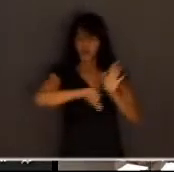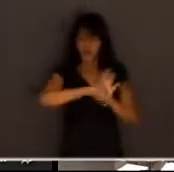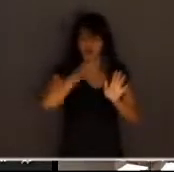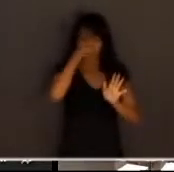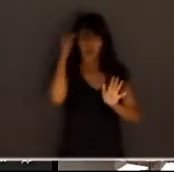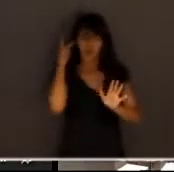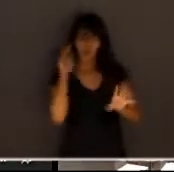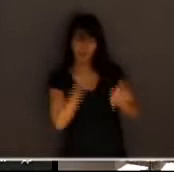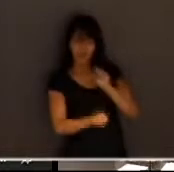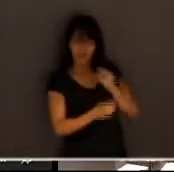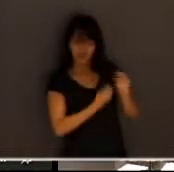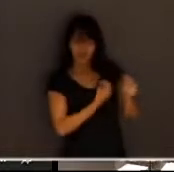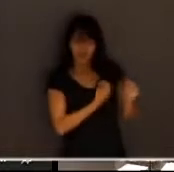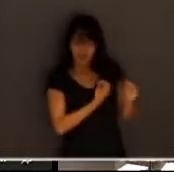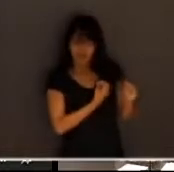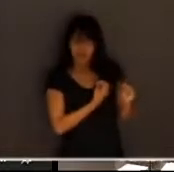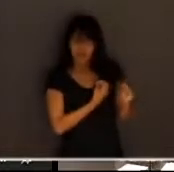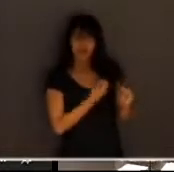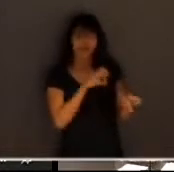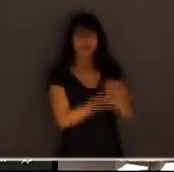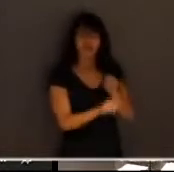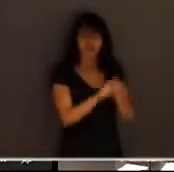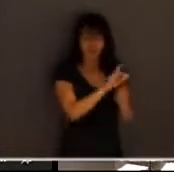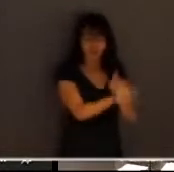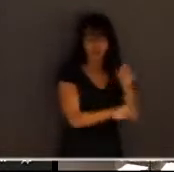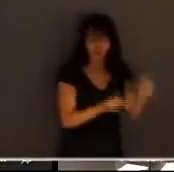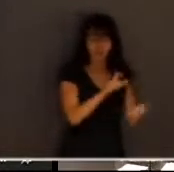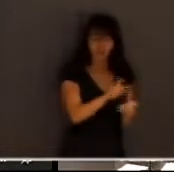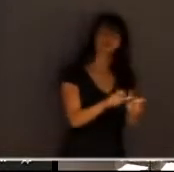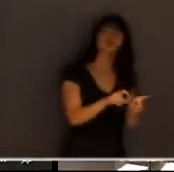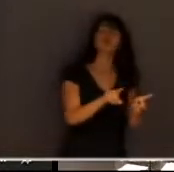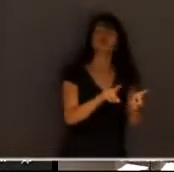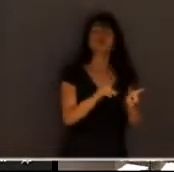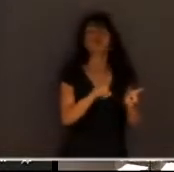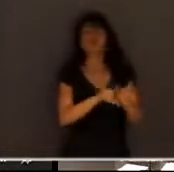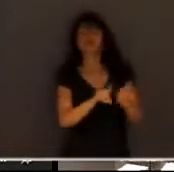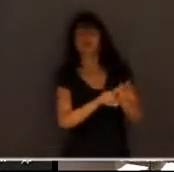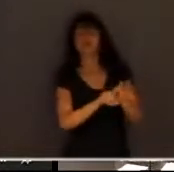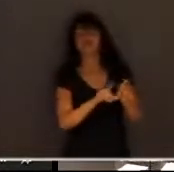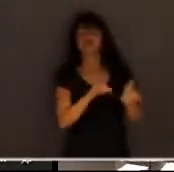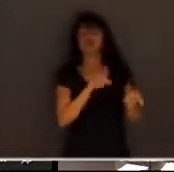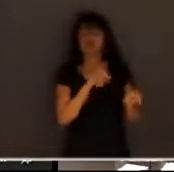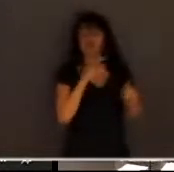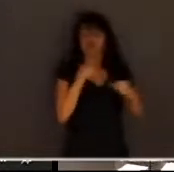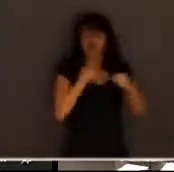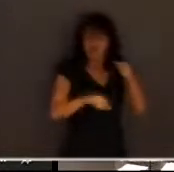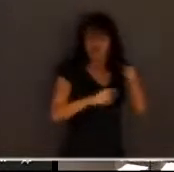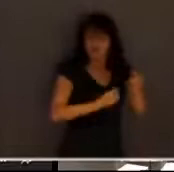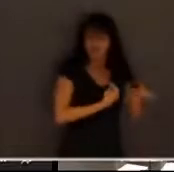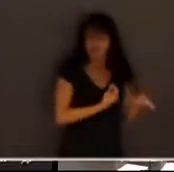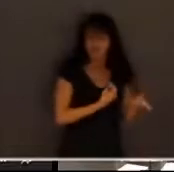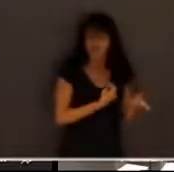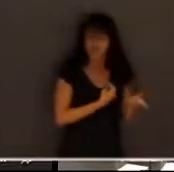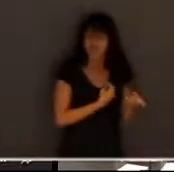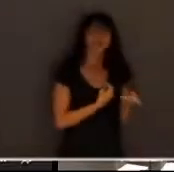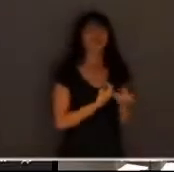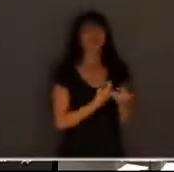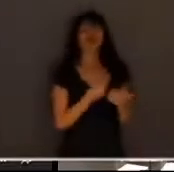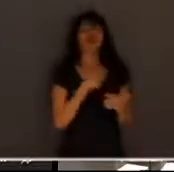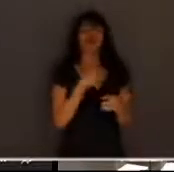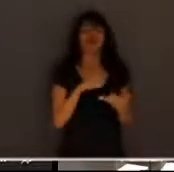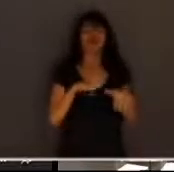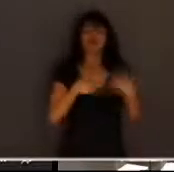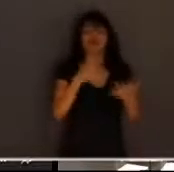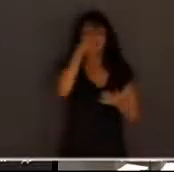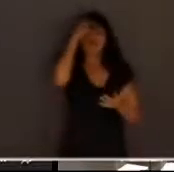bens jurídicos não pertence ao julgamento a justiça togada pertence ao povo ao dono do poder